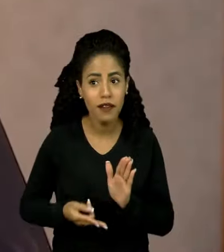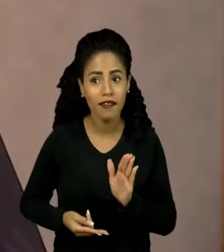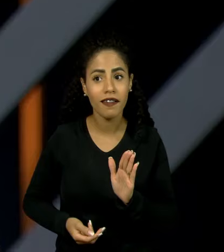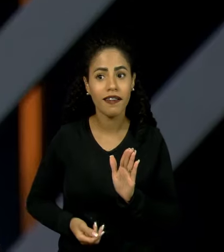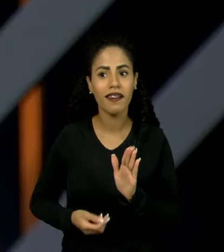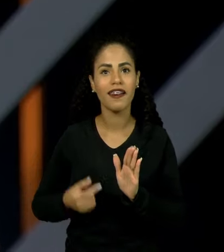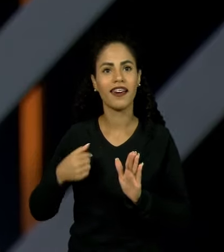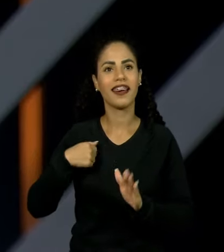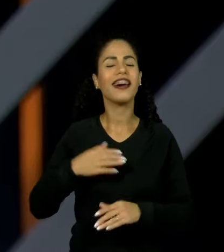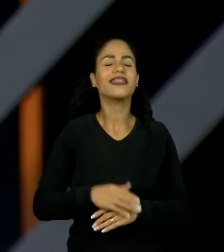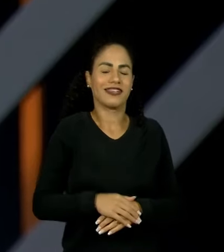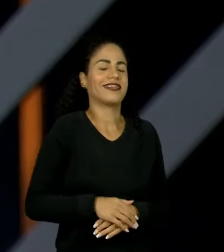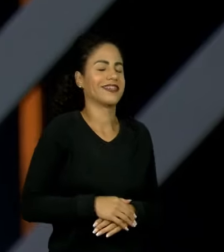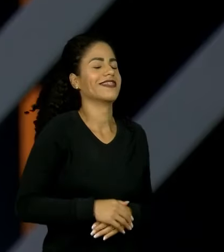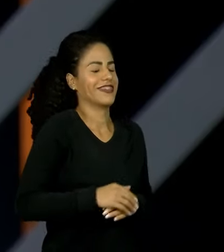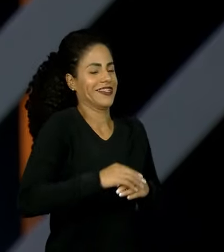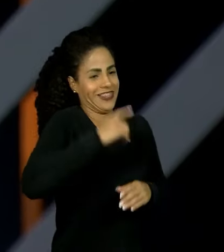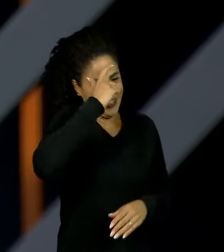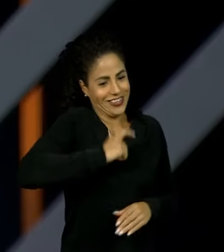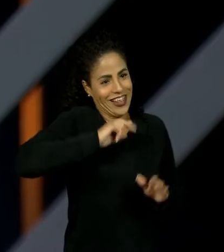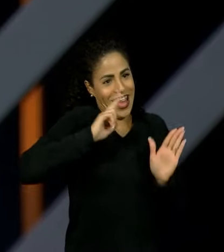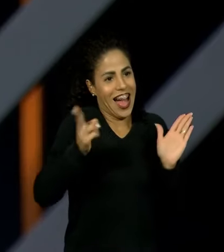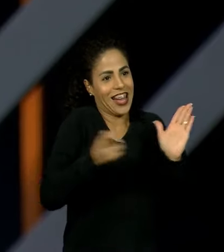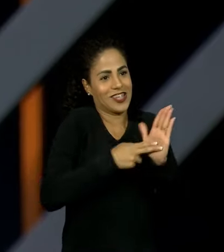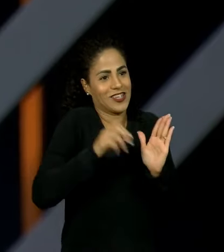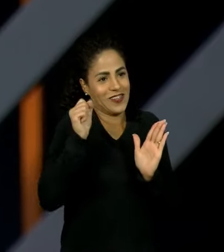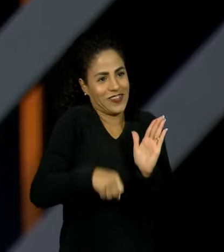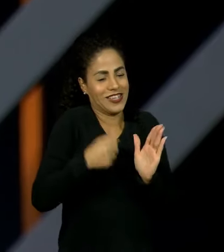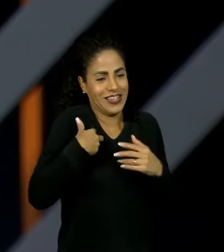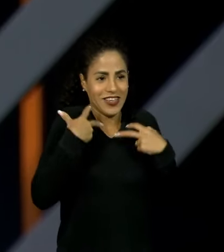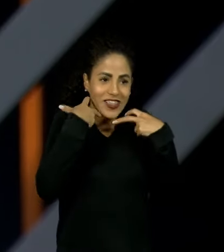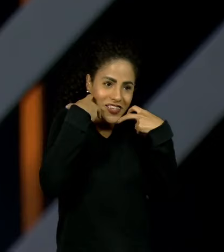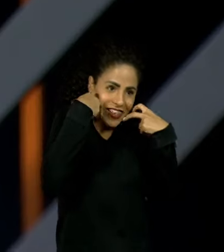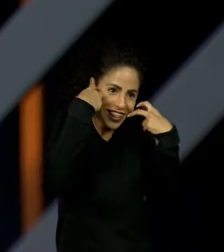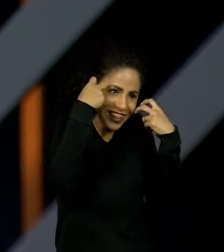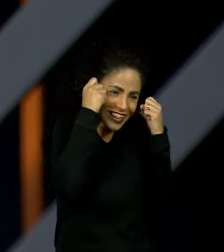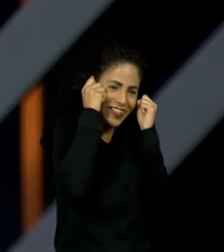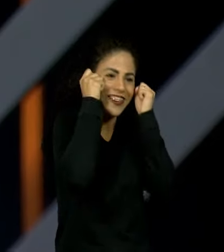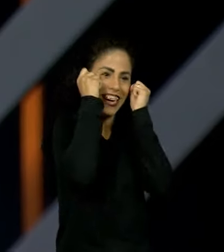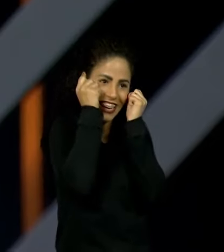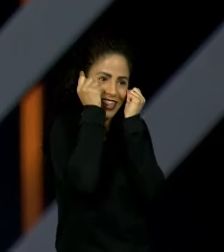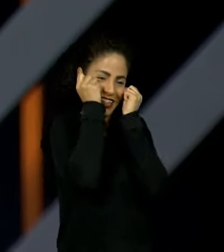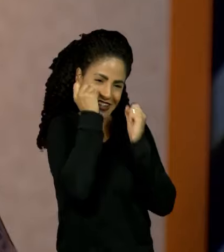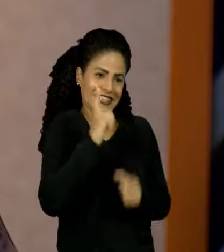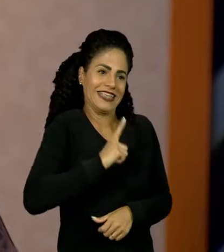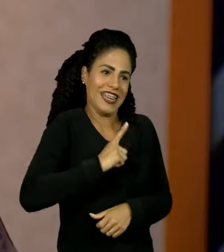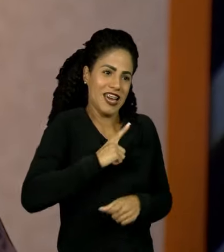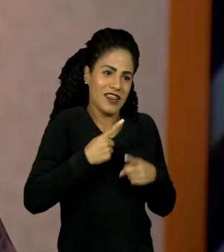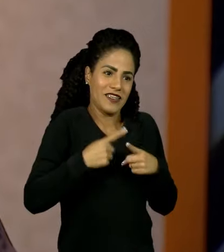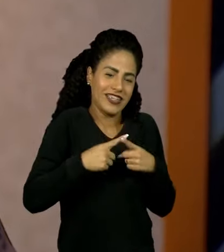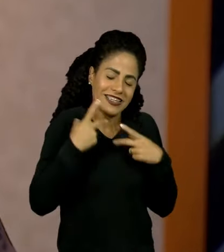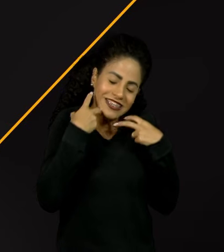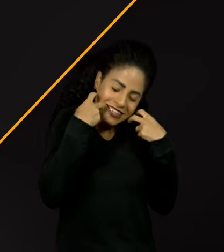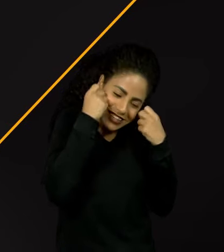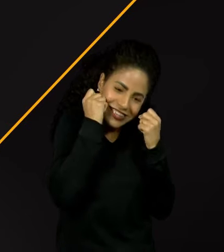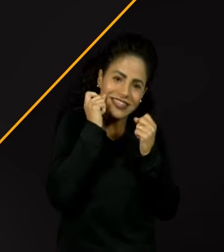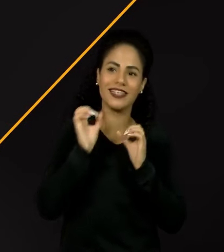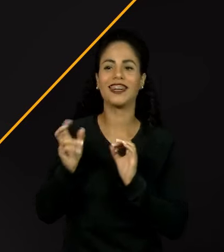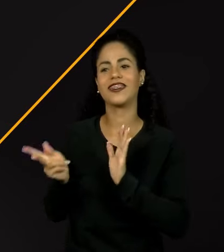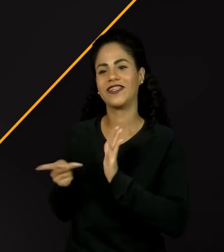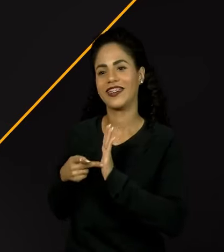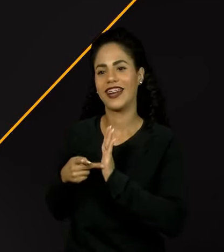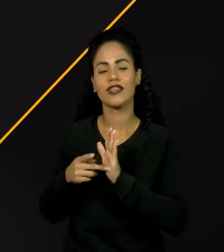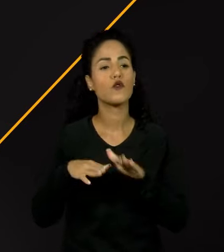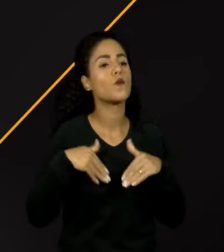sabendo. Confesso, confesso com alguma vergonha, porque obviamente sou um músico muito amador. dele, qual é o